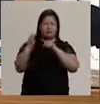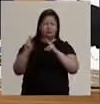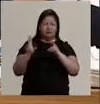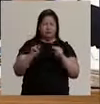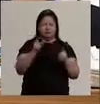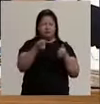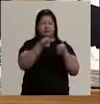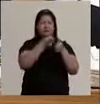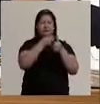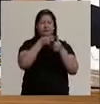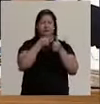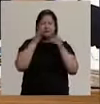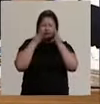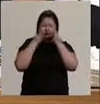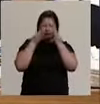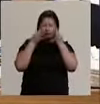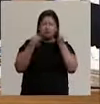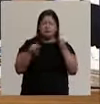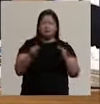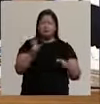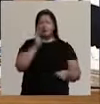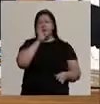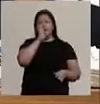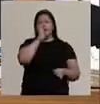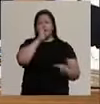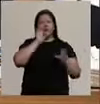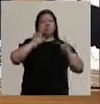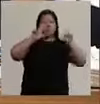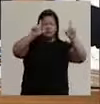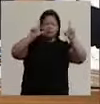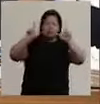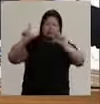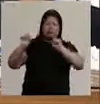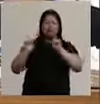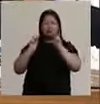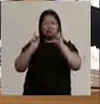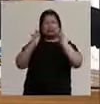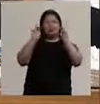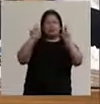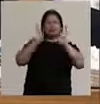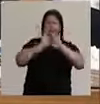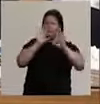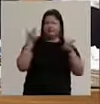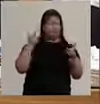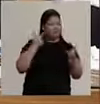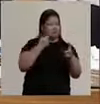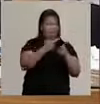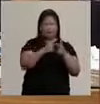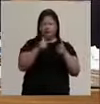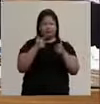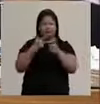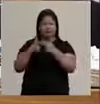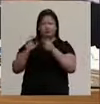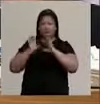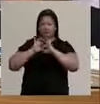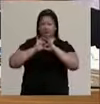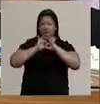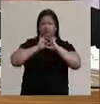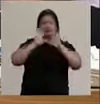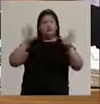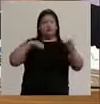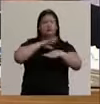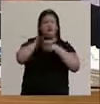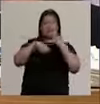vez, pedindo para se conter, quer ter a manifestação com cartaz, faixas, não tem problema. Aqui eu não vou